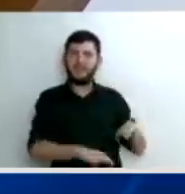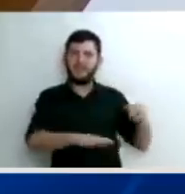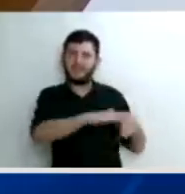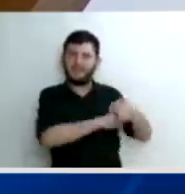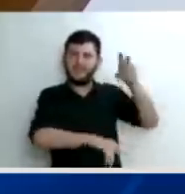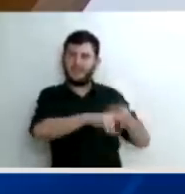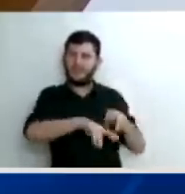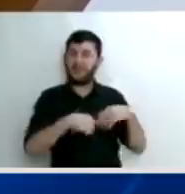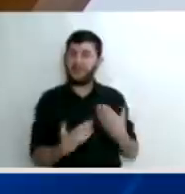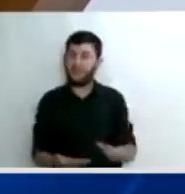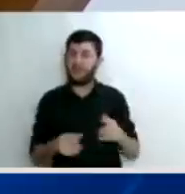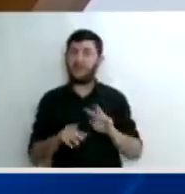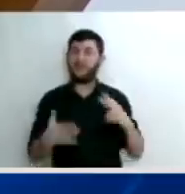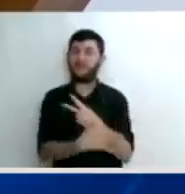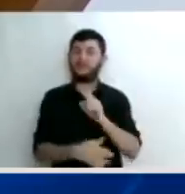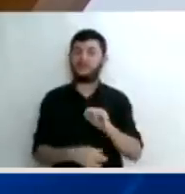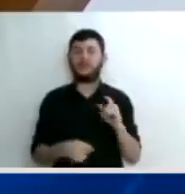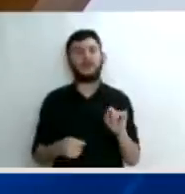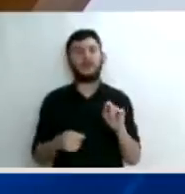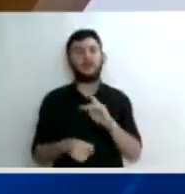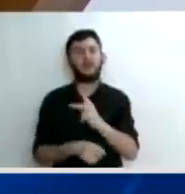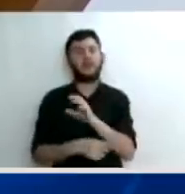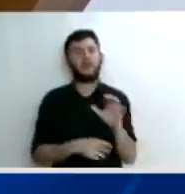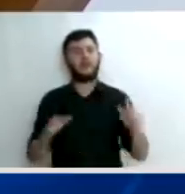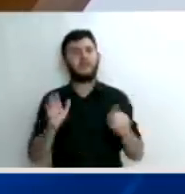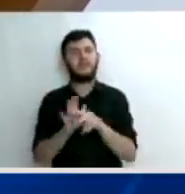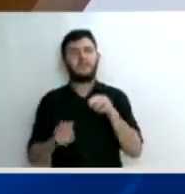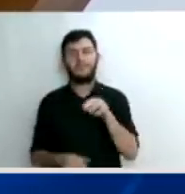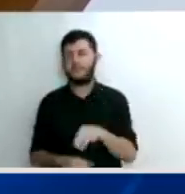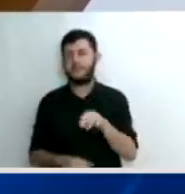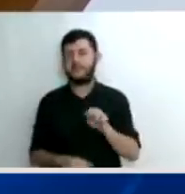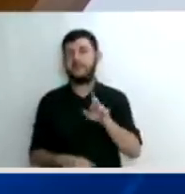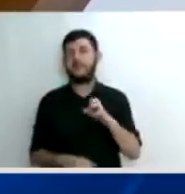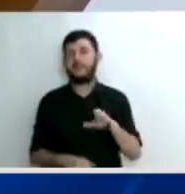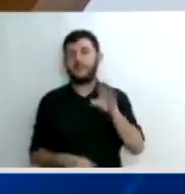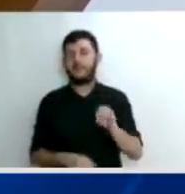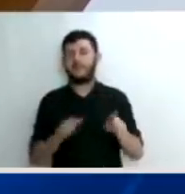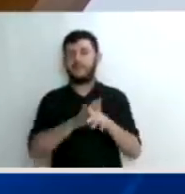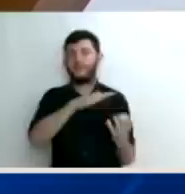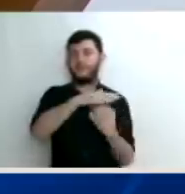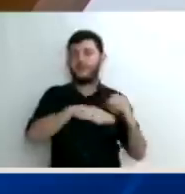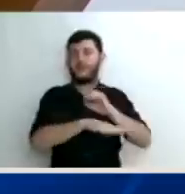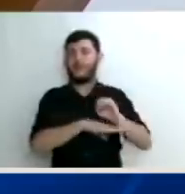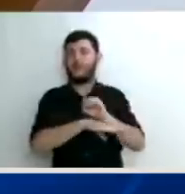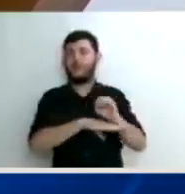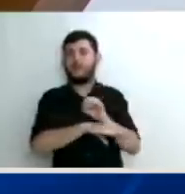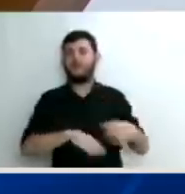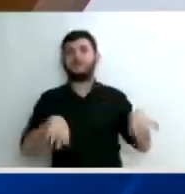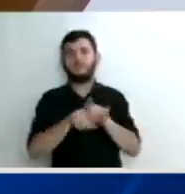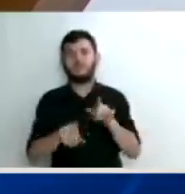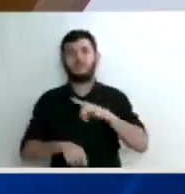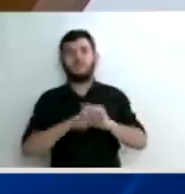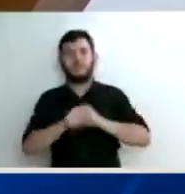reduzidas, produzidas no âmbito da Operação Lava Jato, elas estão todas dentro do mesmo